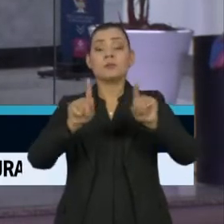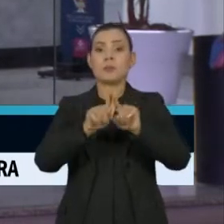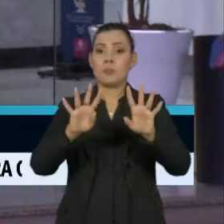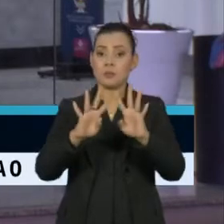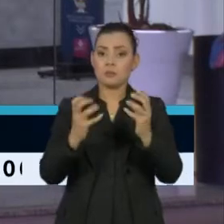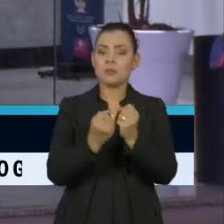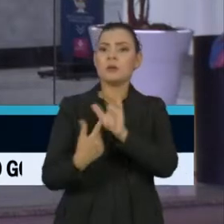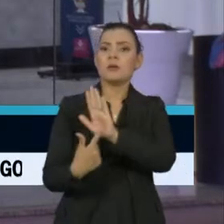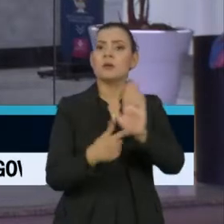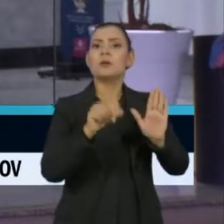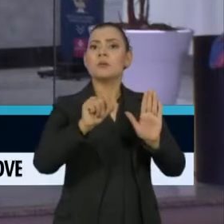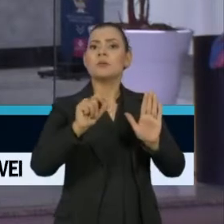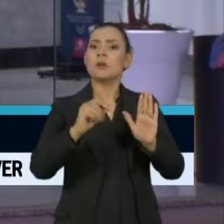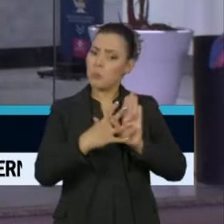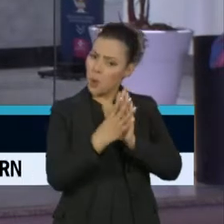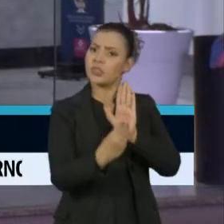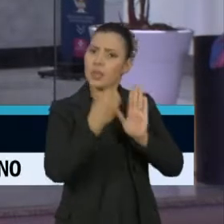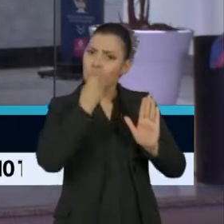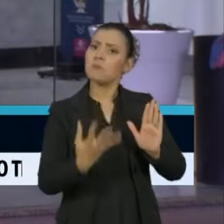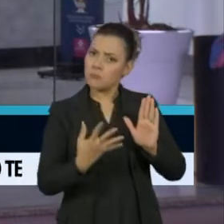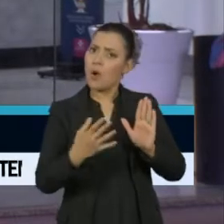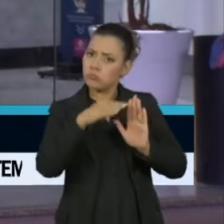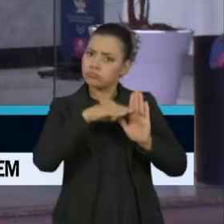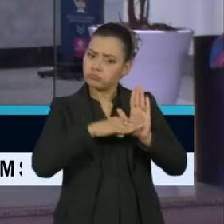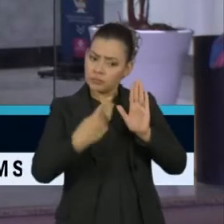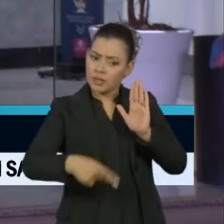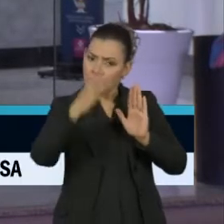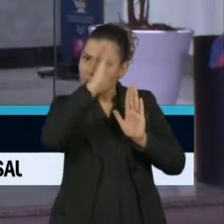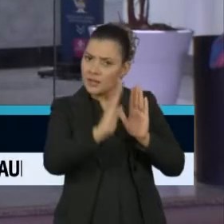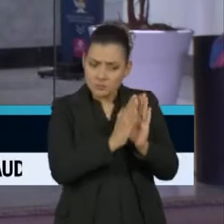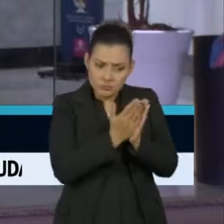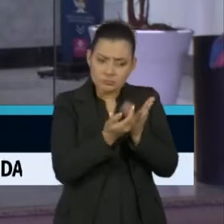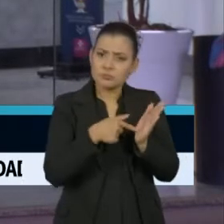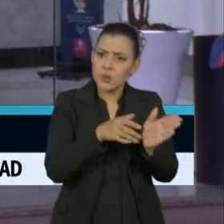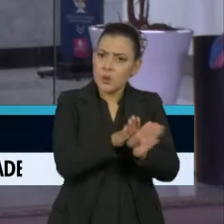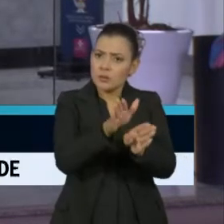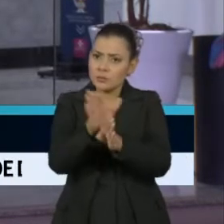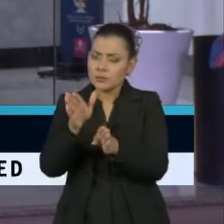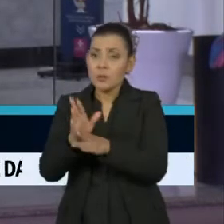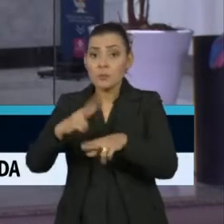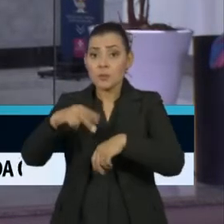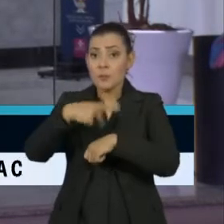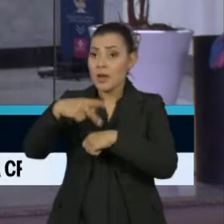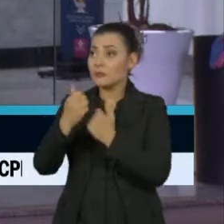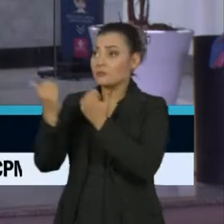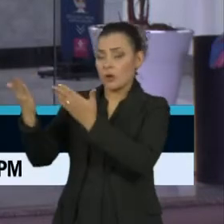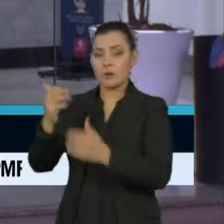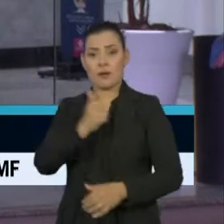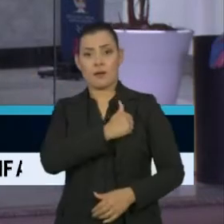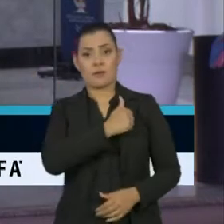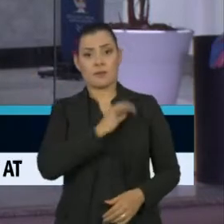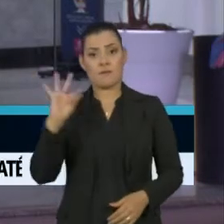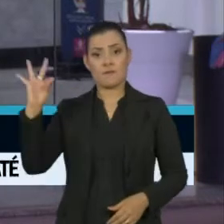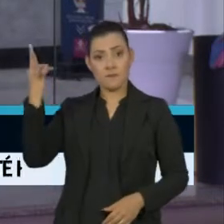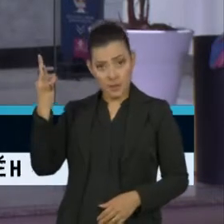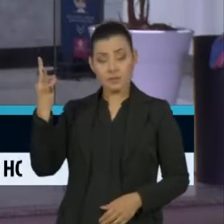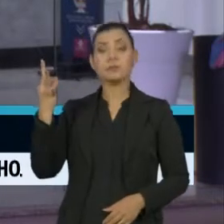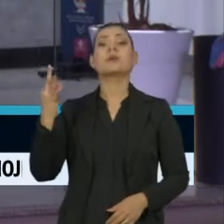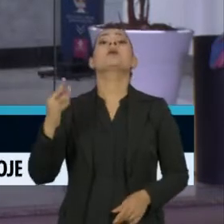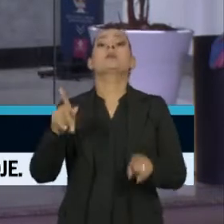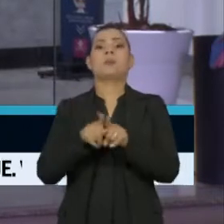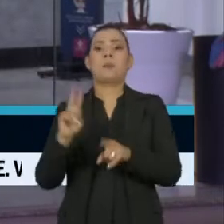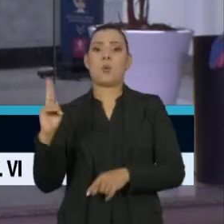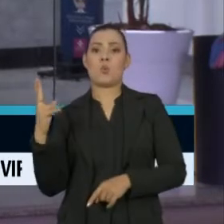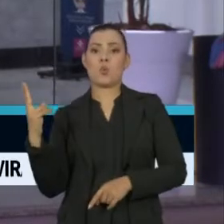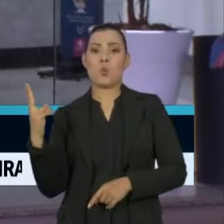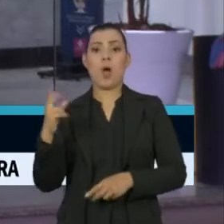Alimentar Brasileiro um exemplo a ser seguido, tanto que as diretrizes alimentares de países como Canadá, França e Uruguai